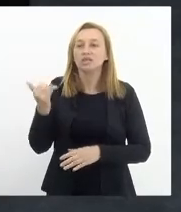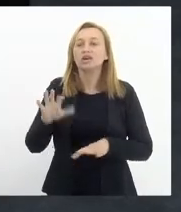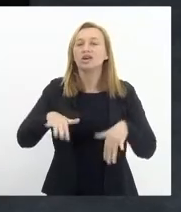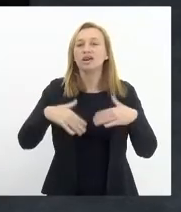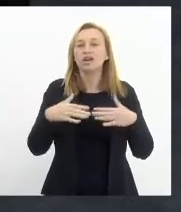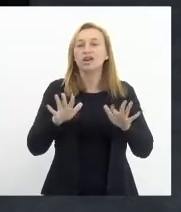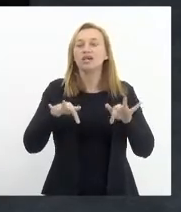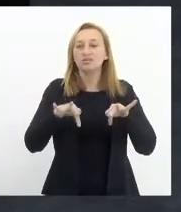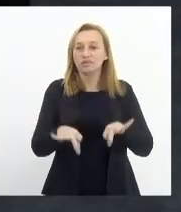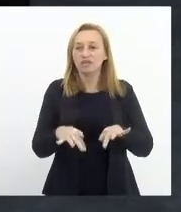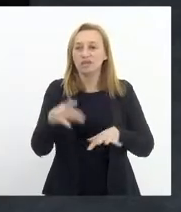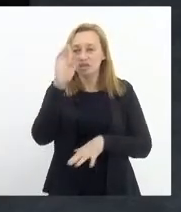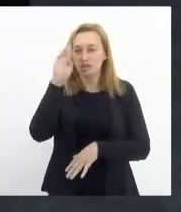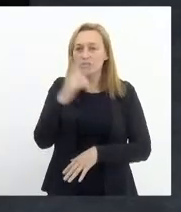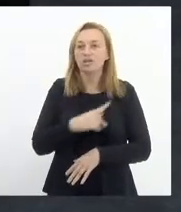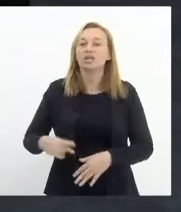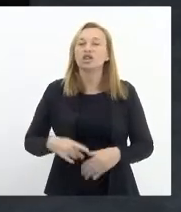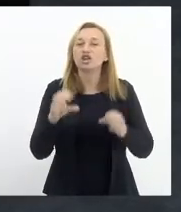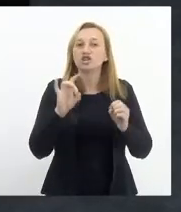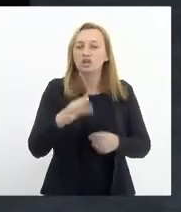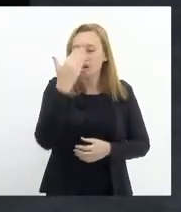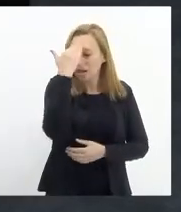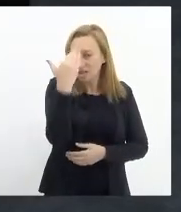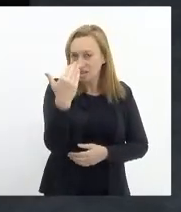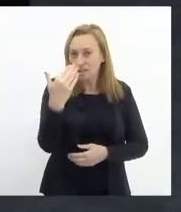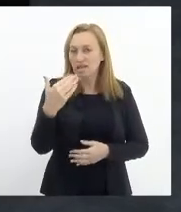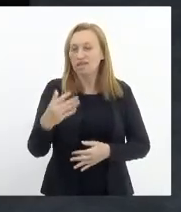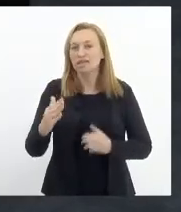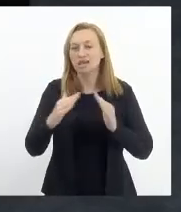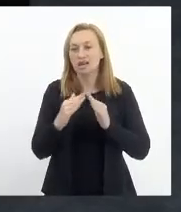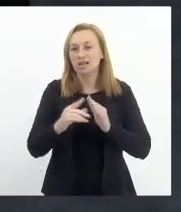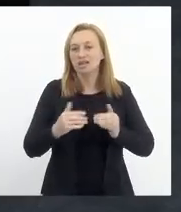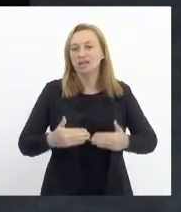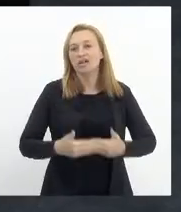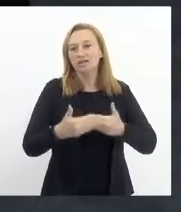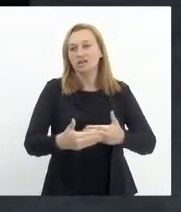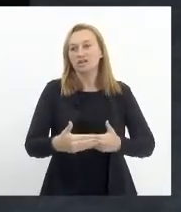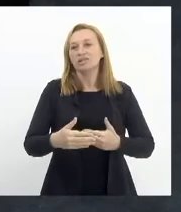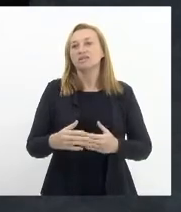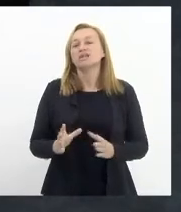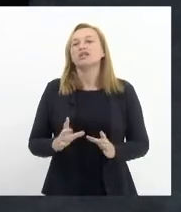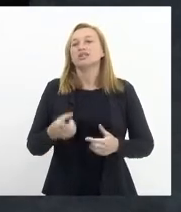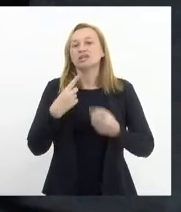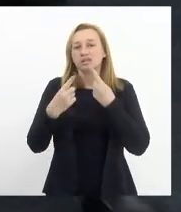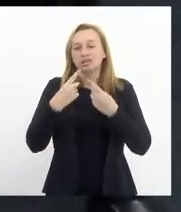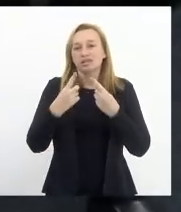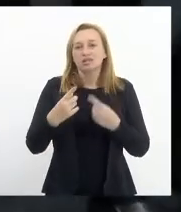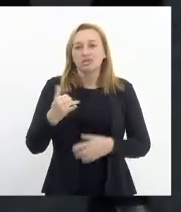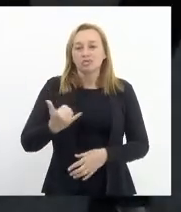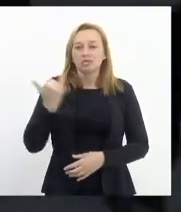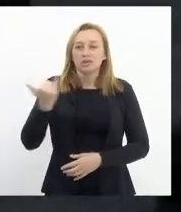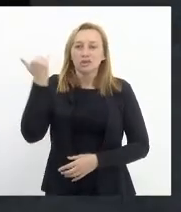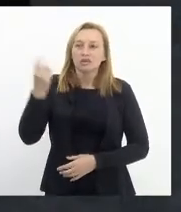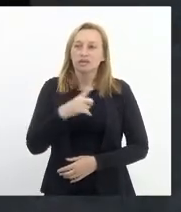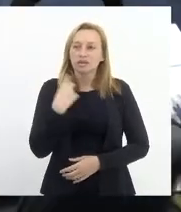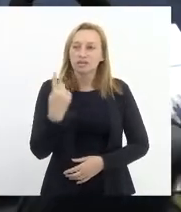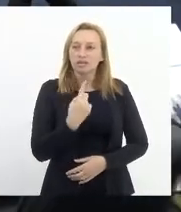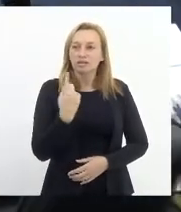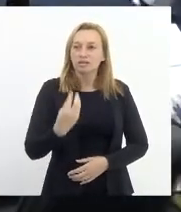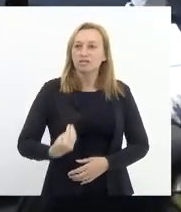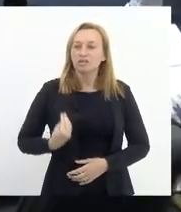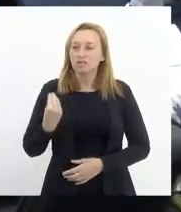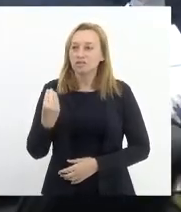senhor presidente, só agradecer, porque eu acho que essa casa avança num debate tão central para a vida das nossas mulheres. Obrigada.